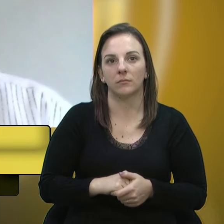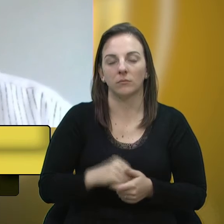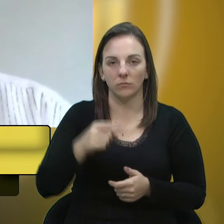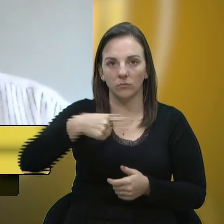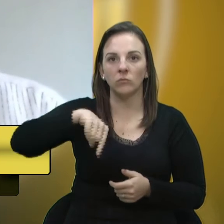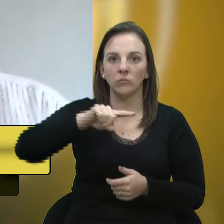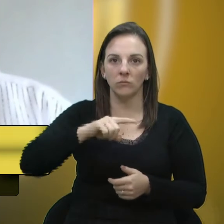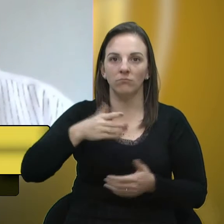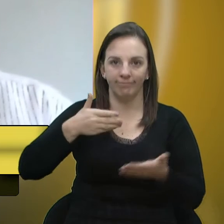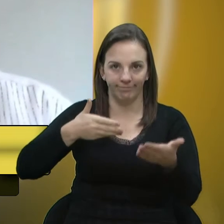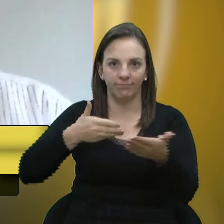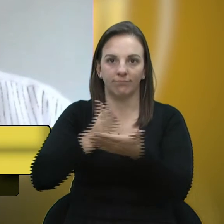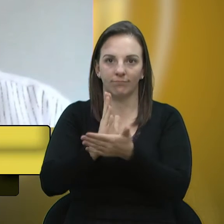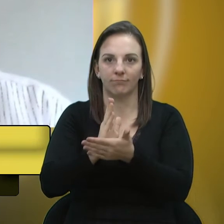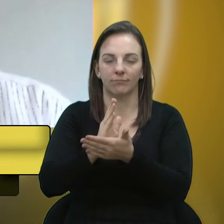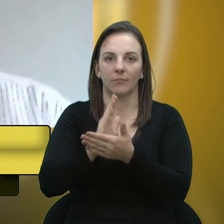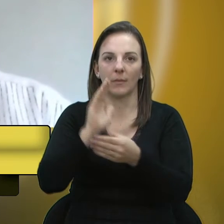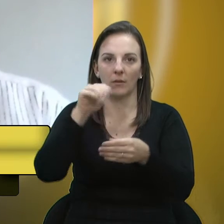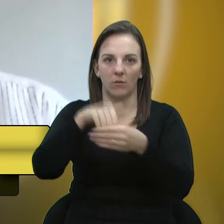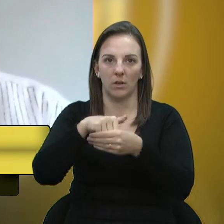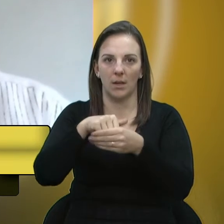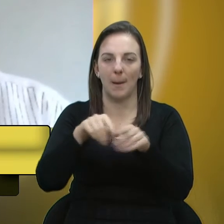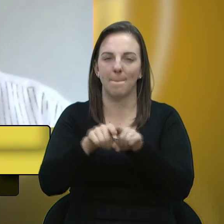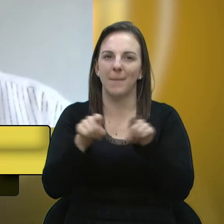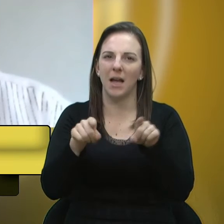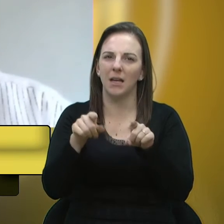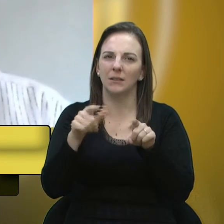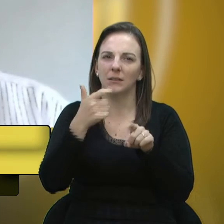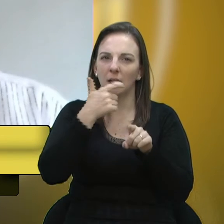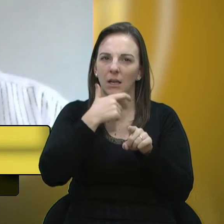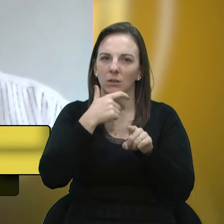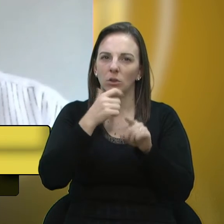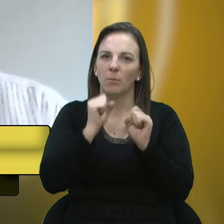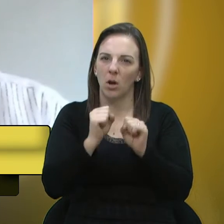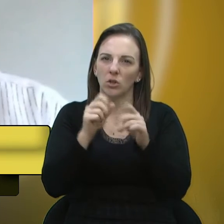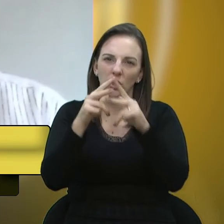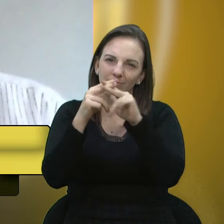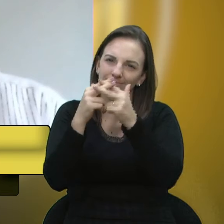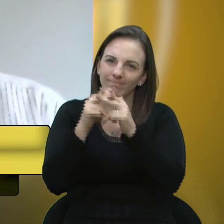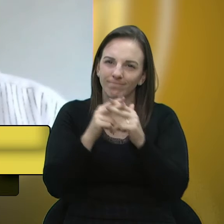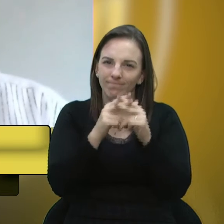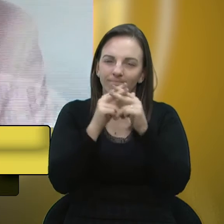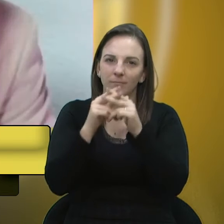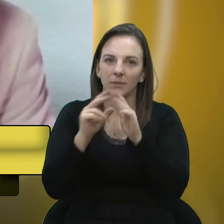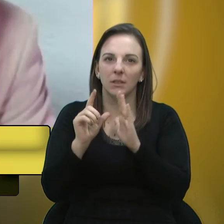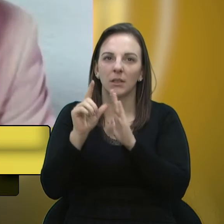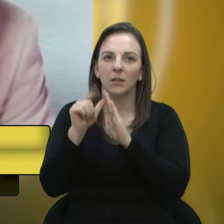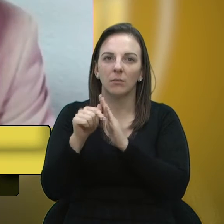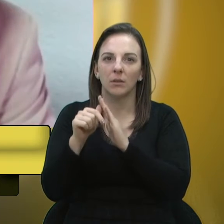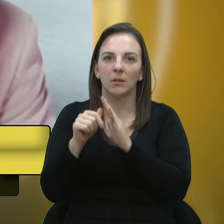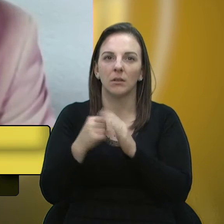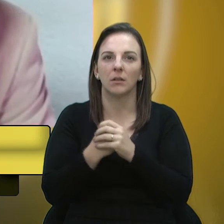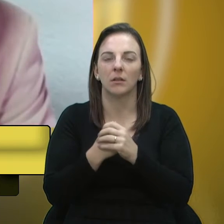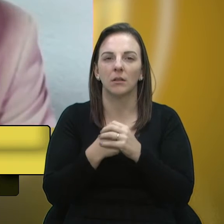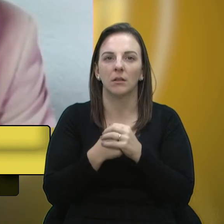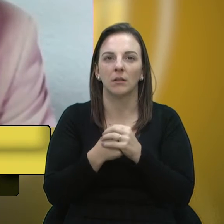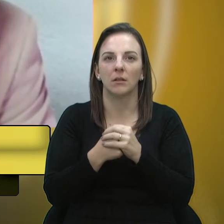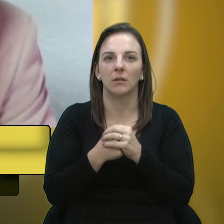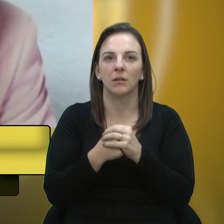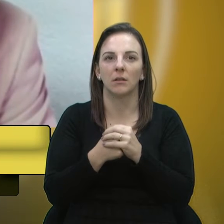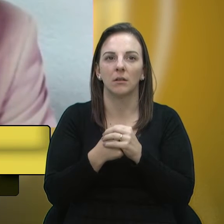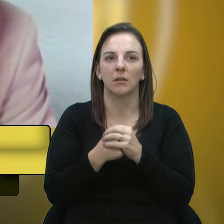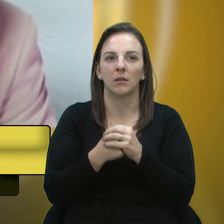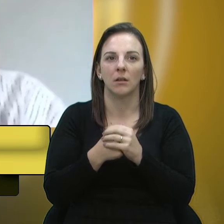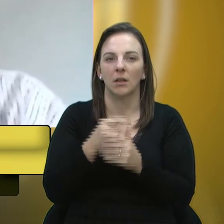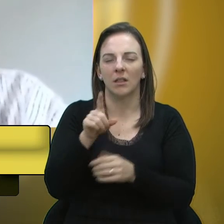favorável, mas seria apenas uma retificação, que pode vir posteriormente, para a gente não